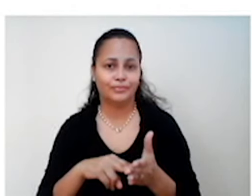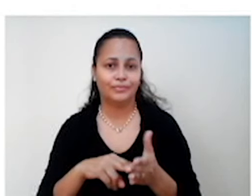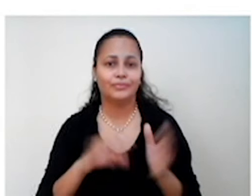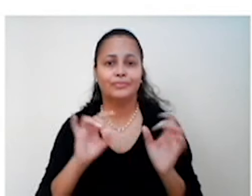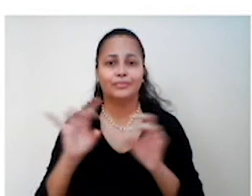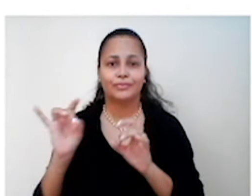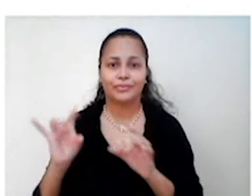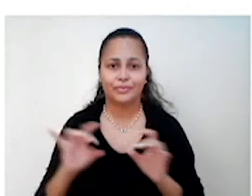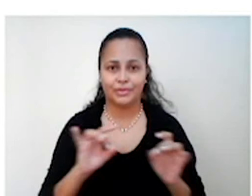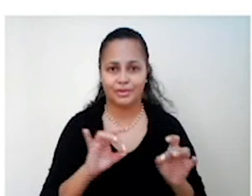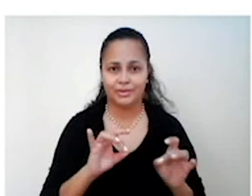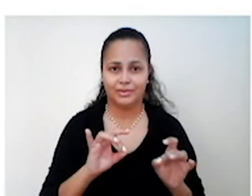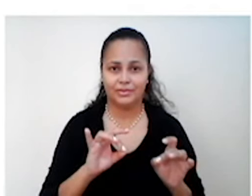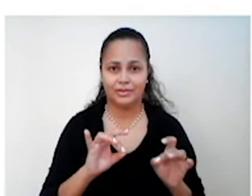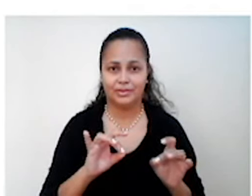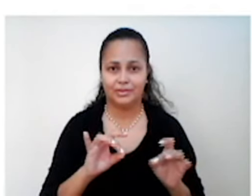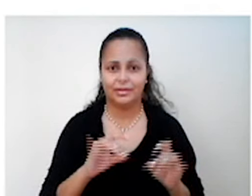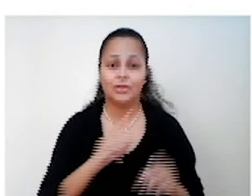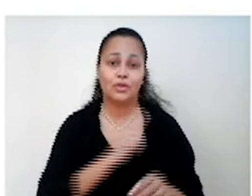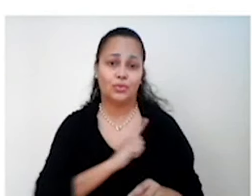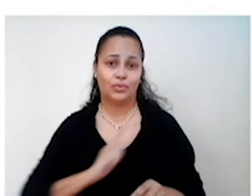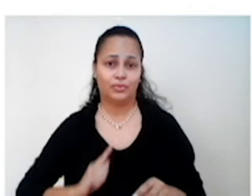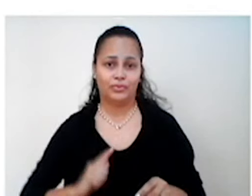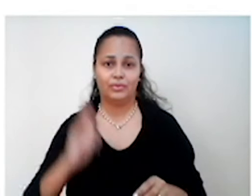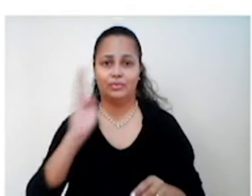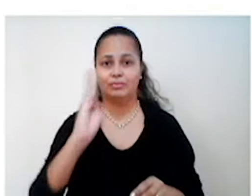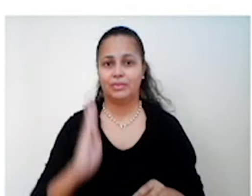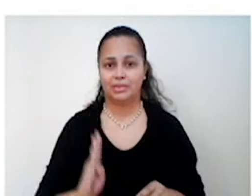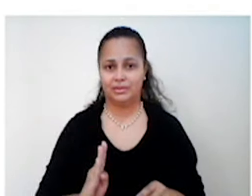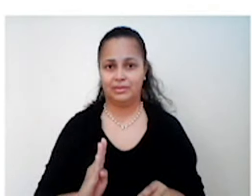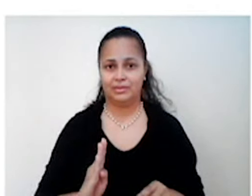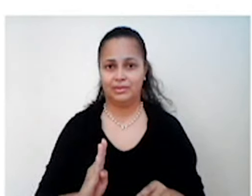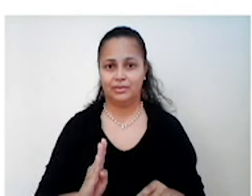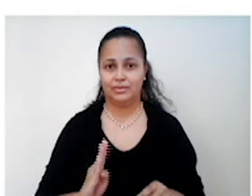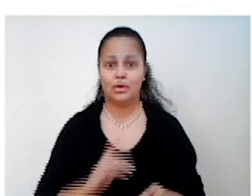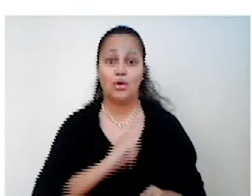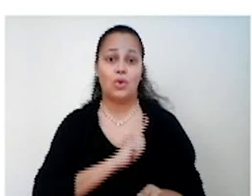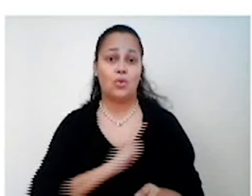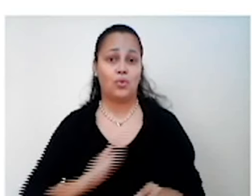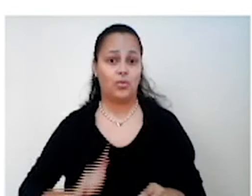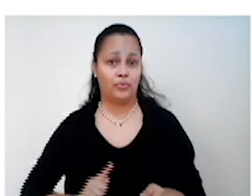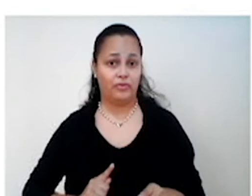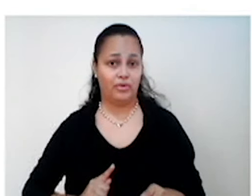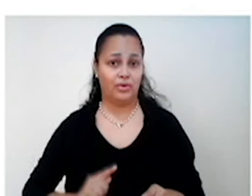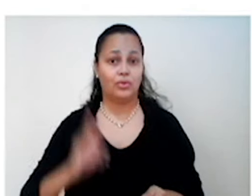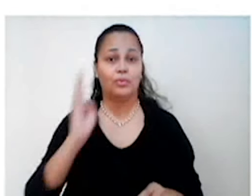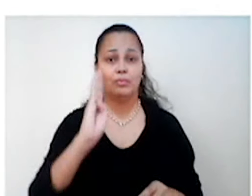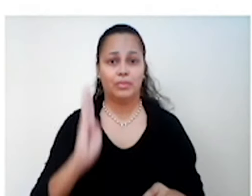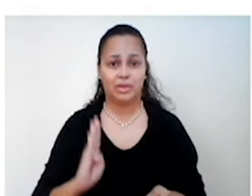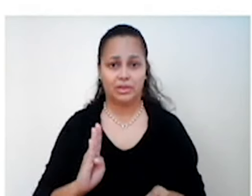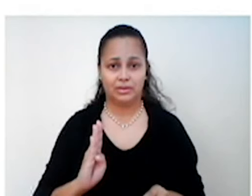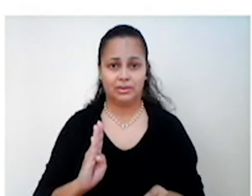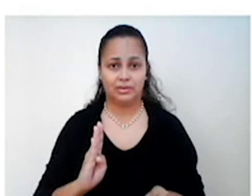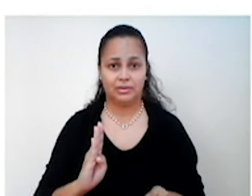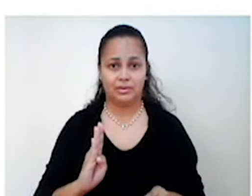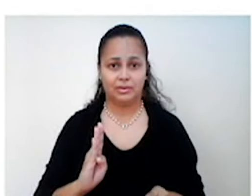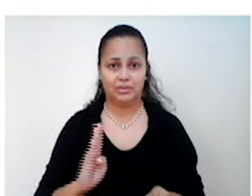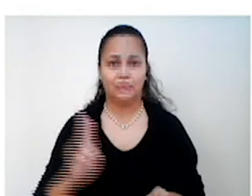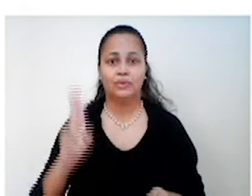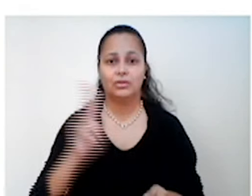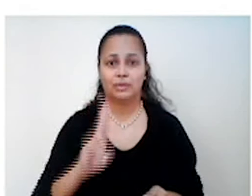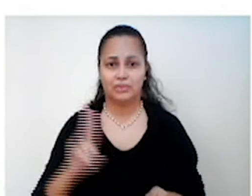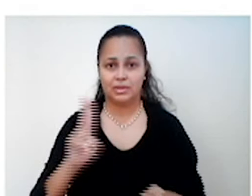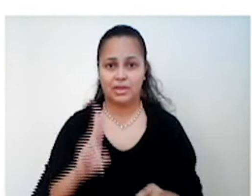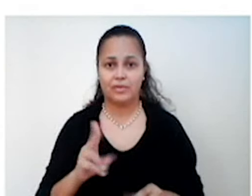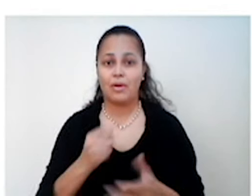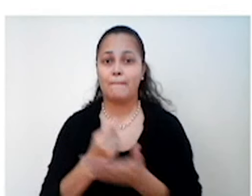compra de excedentes ao governo brasileiro. Ou seja, o governo brasileiro utilizava verba pública para